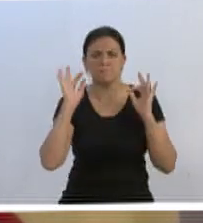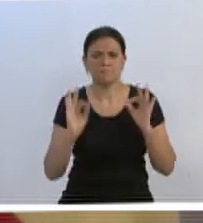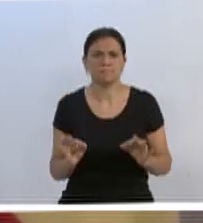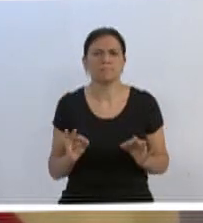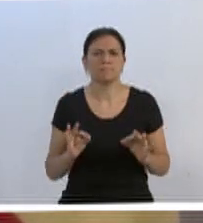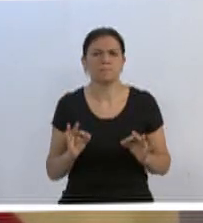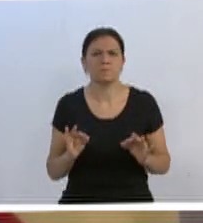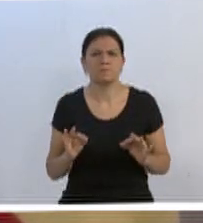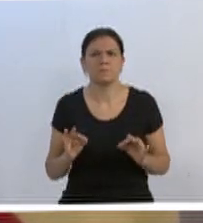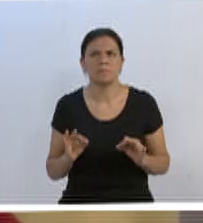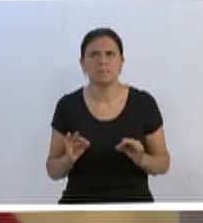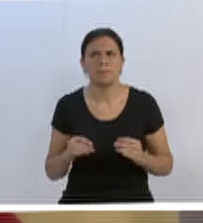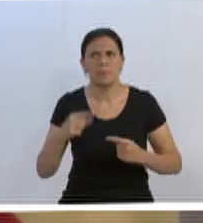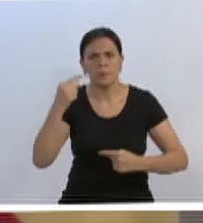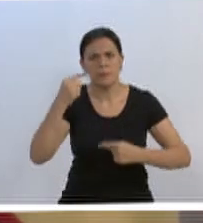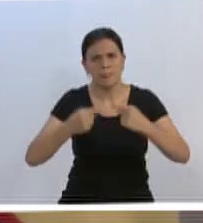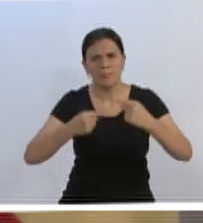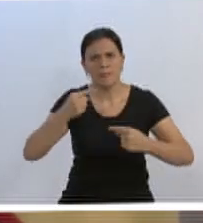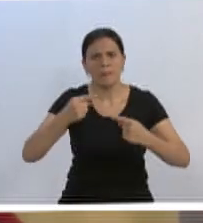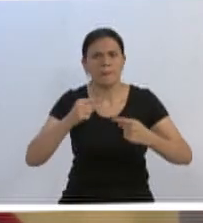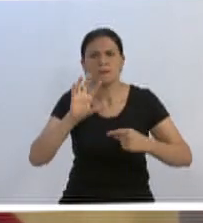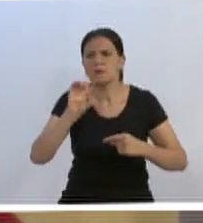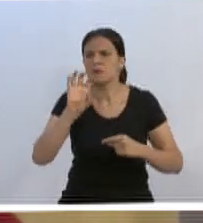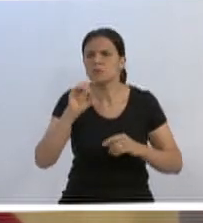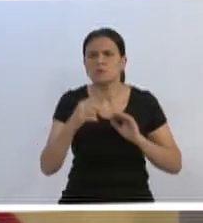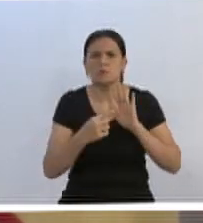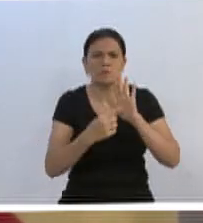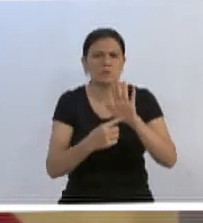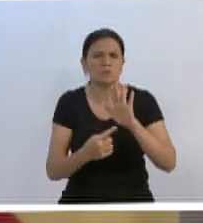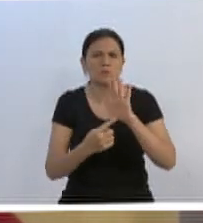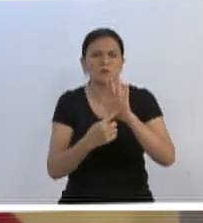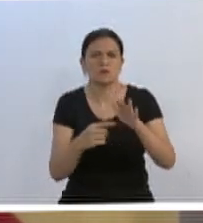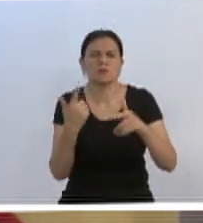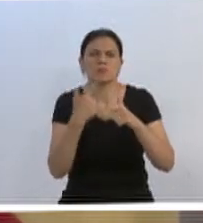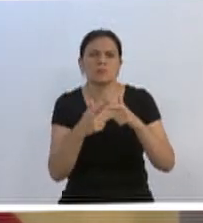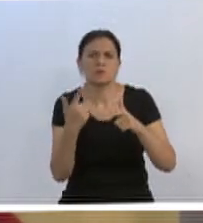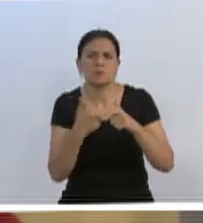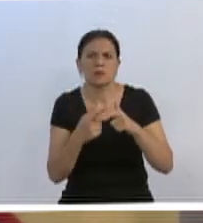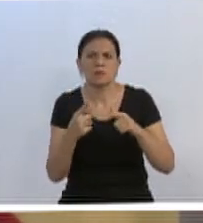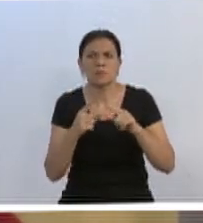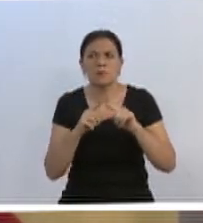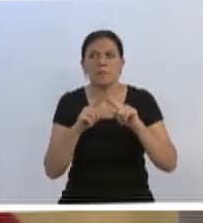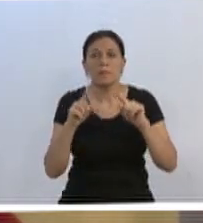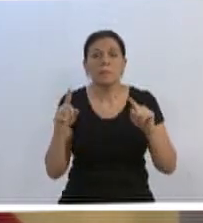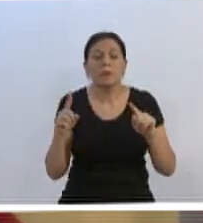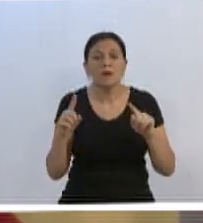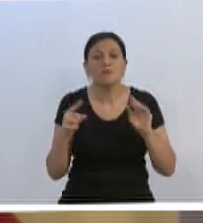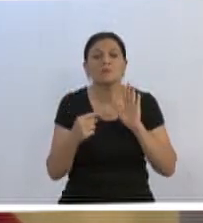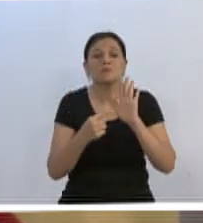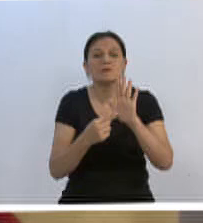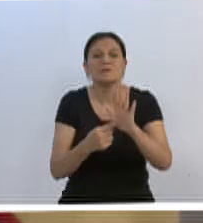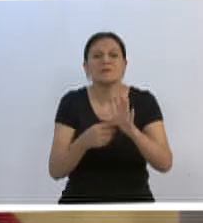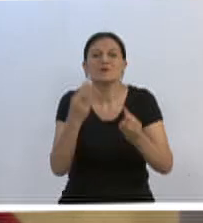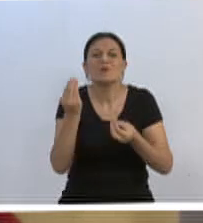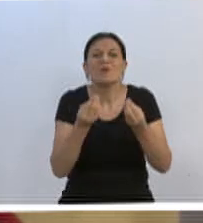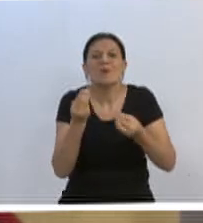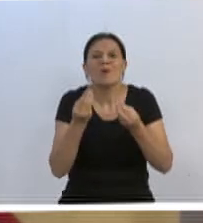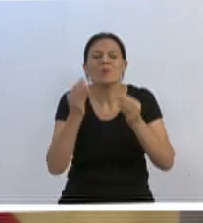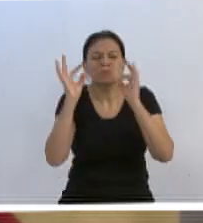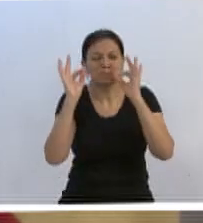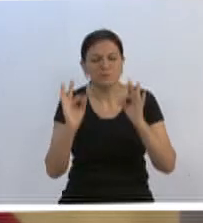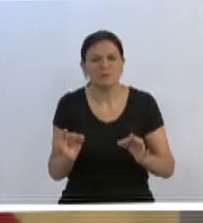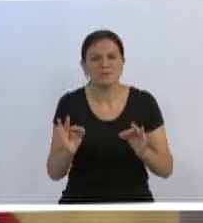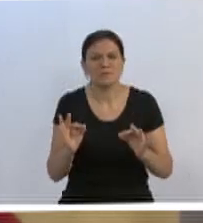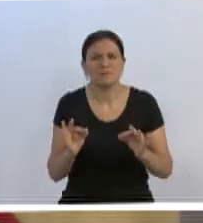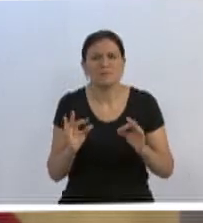disso. Fazendo discussões e não apenas apresentando o problema porque não é meu perfil, mas apresentando as soluções. Todas as críticas que